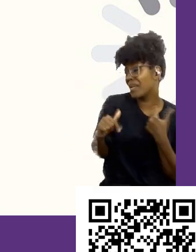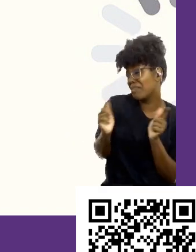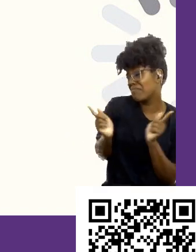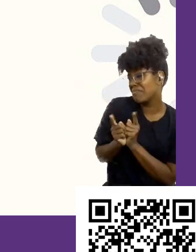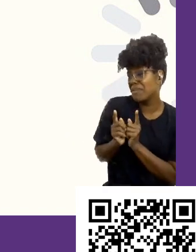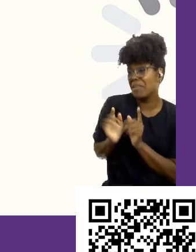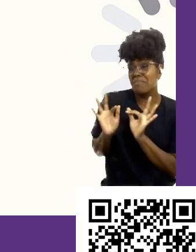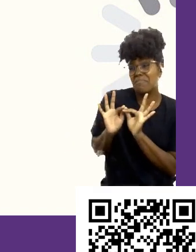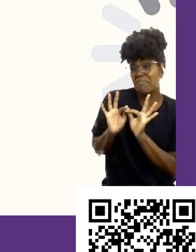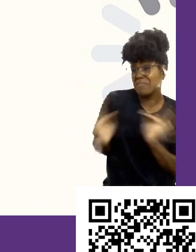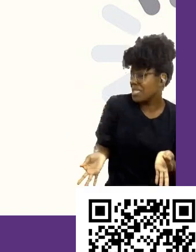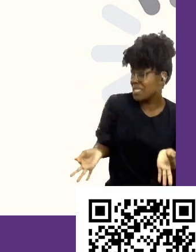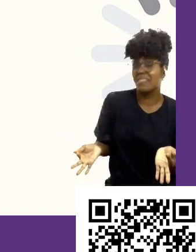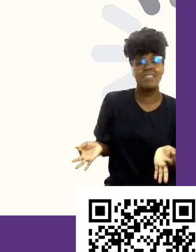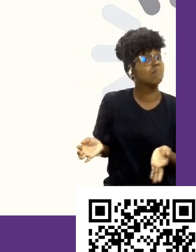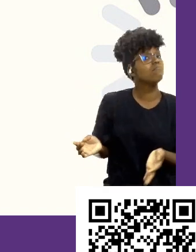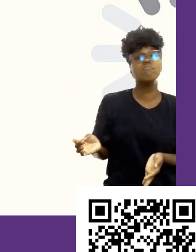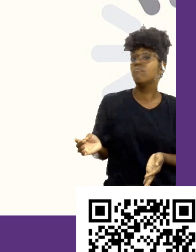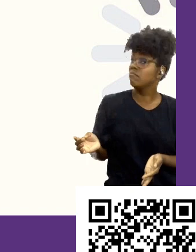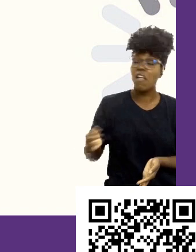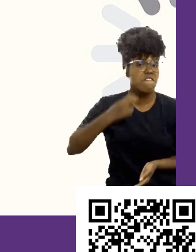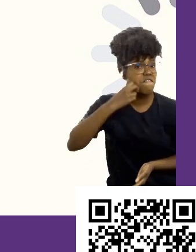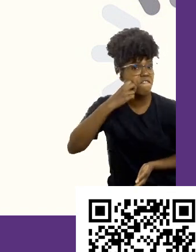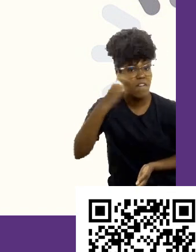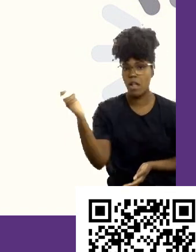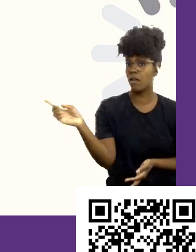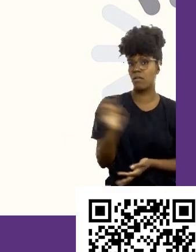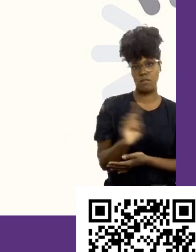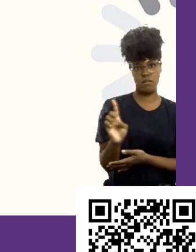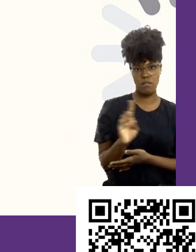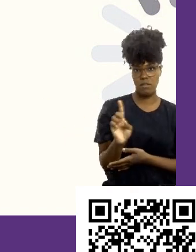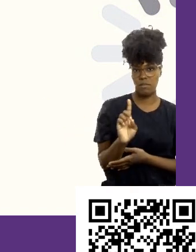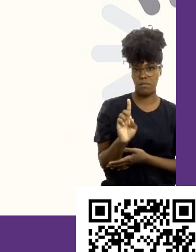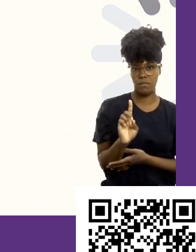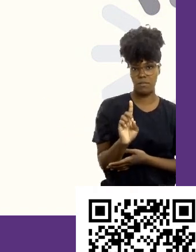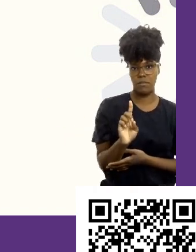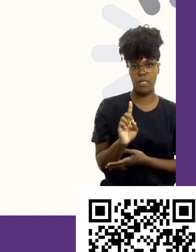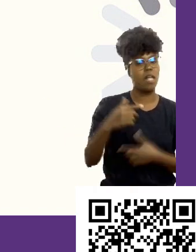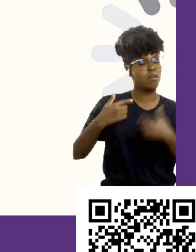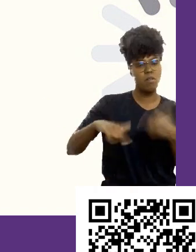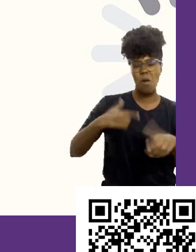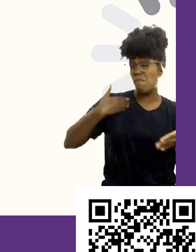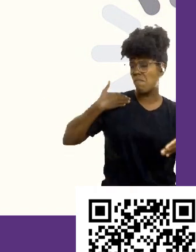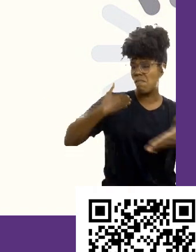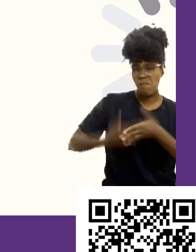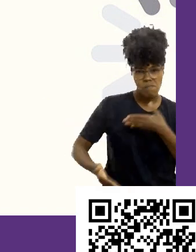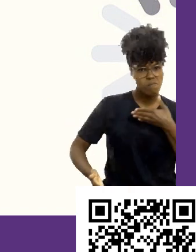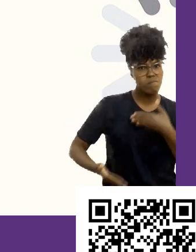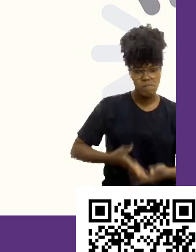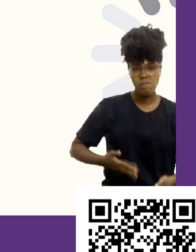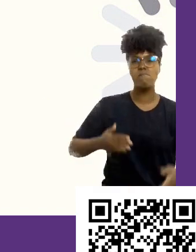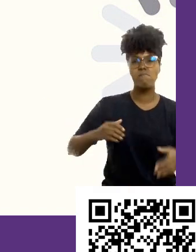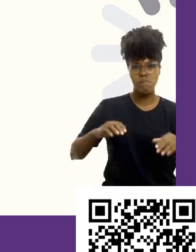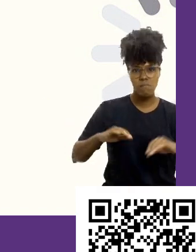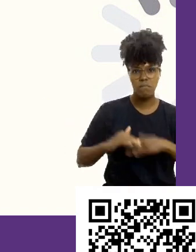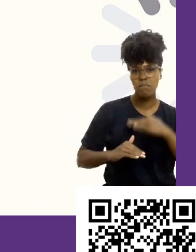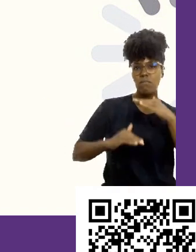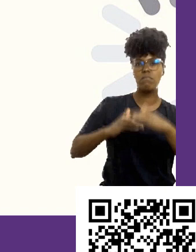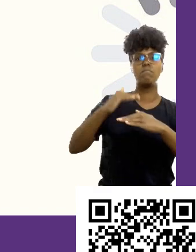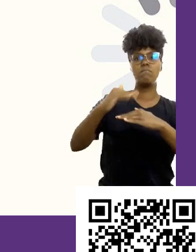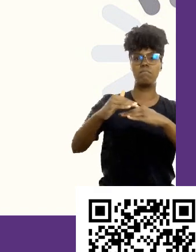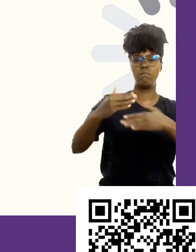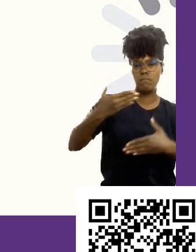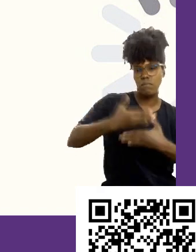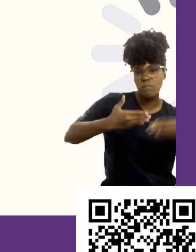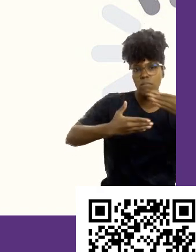só um freelancer? Nunca tenham vergonha do ofício de vocês. Qualquer trabalho edifica. Qualquer trabalho traz